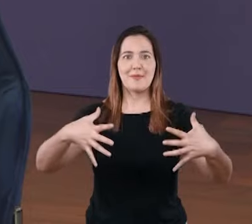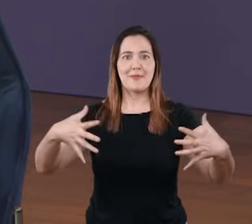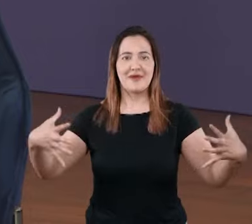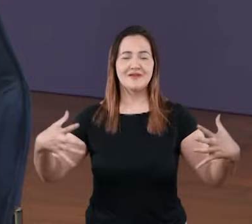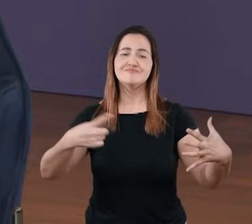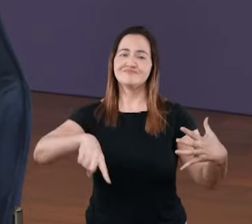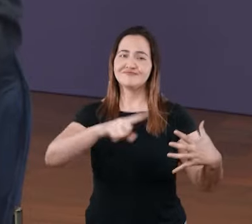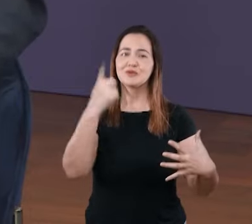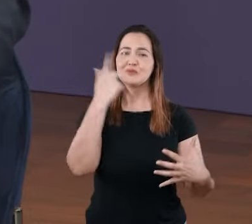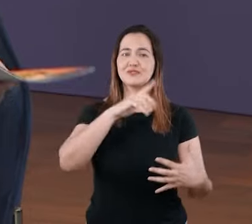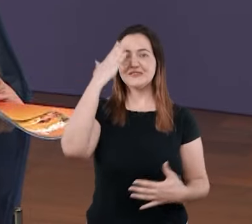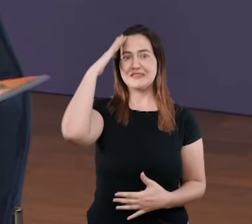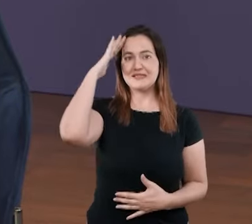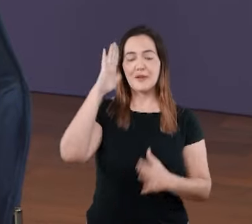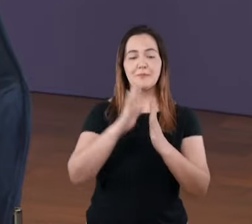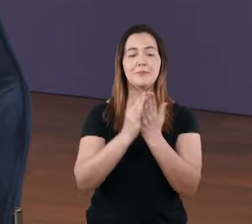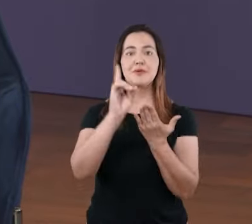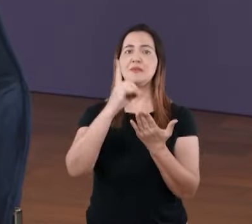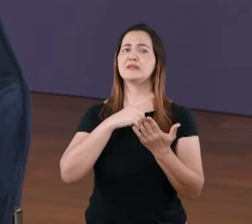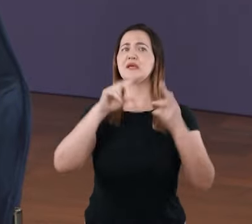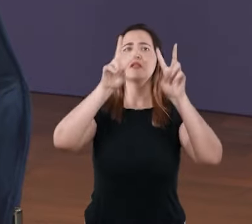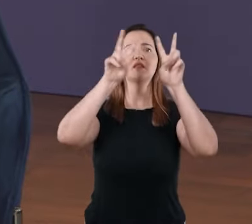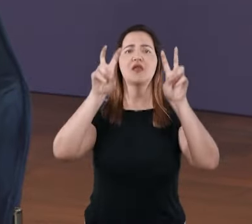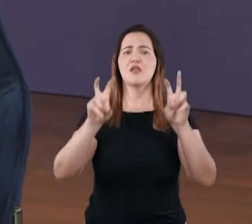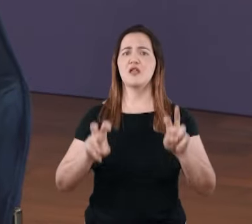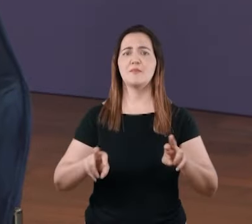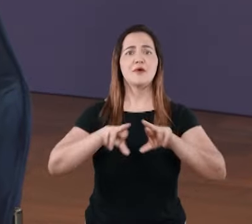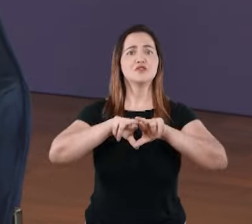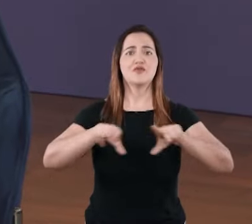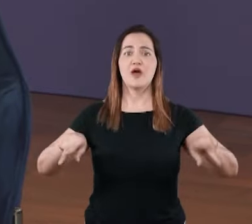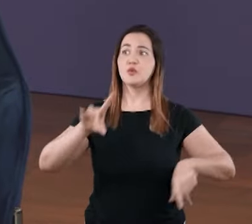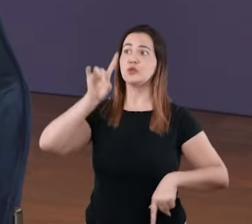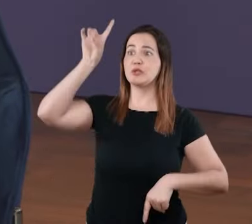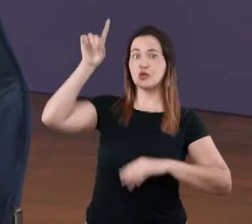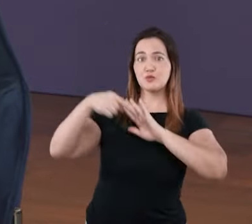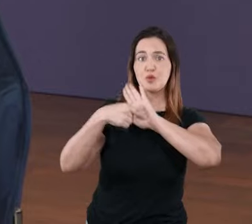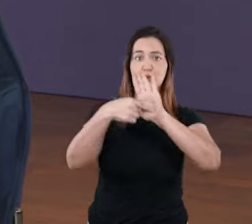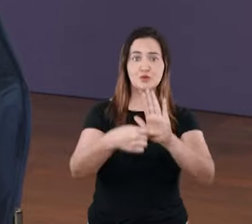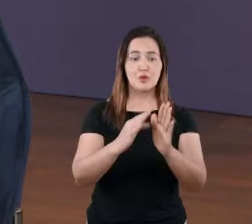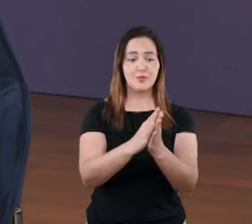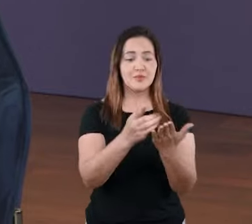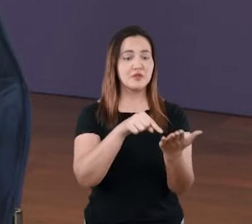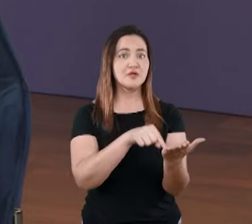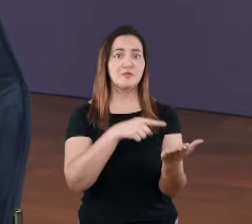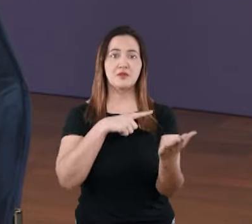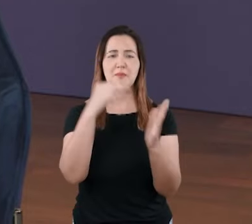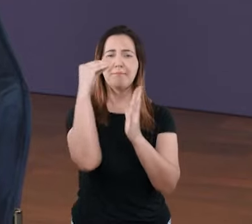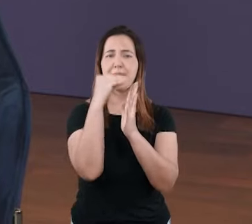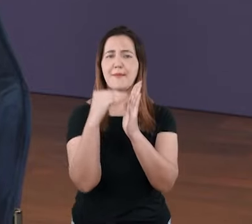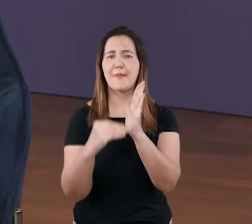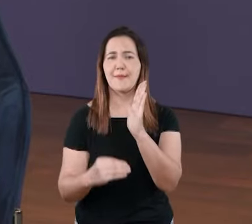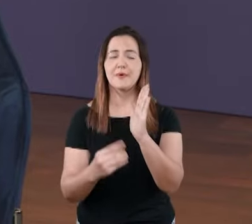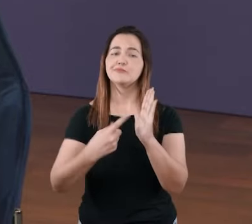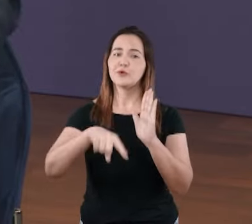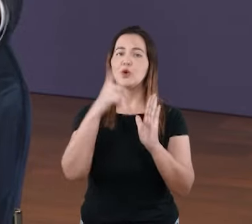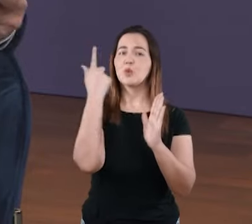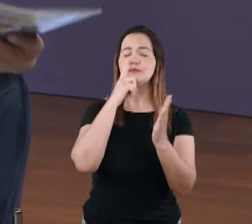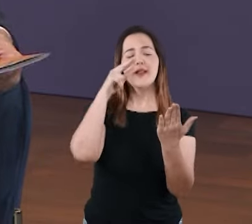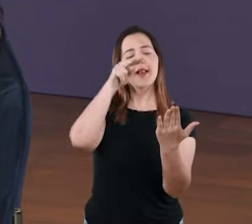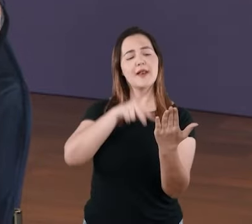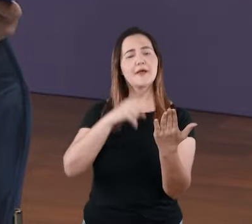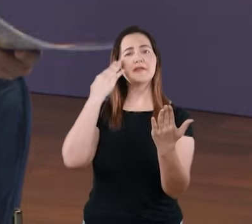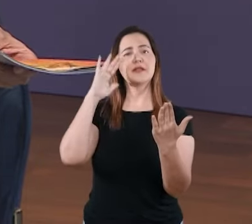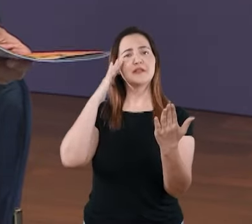entendendo e compreendendo a Palavra de Deus. São muitos temas que Deus deixou revelado nas Escrituras Sagradas. E